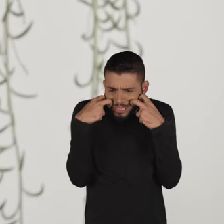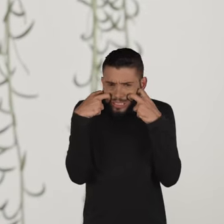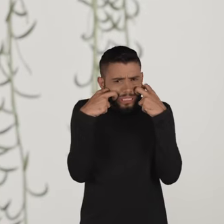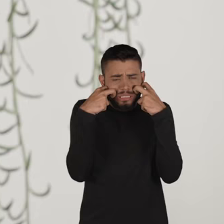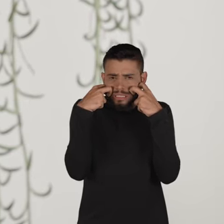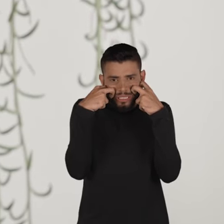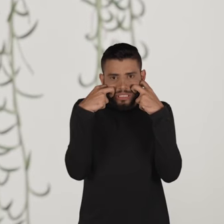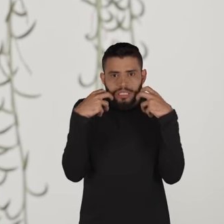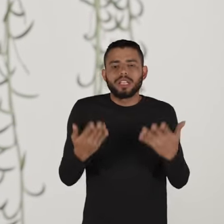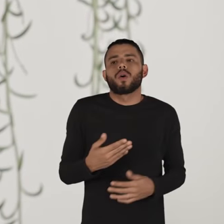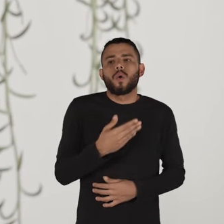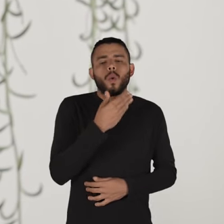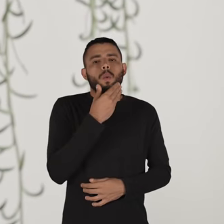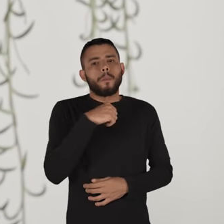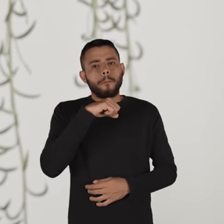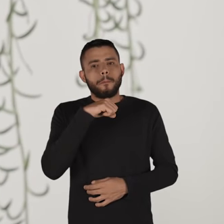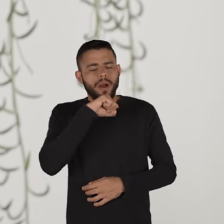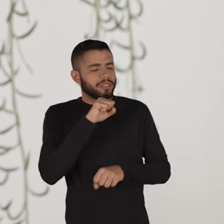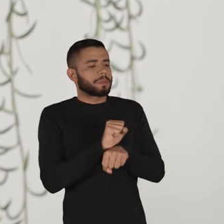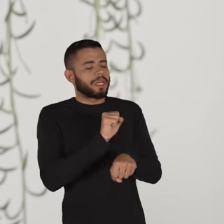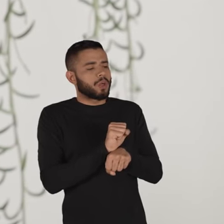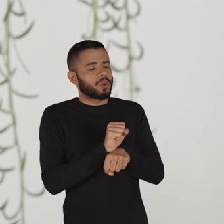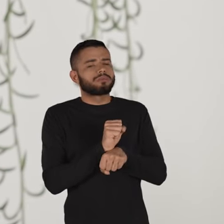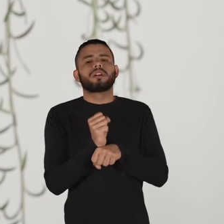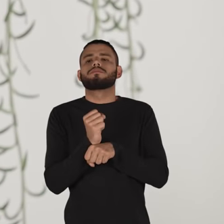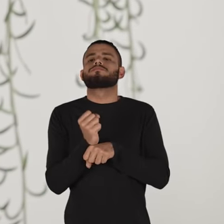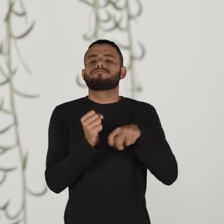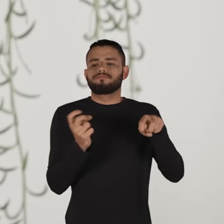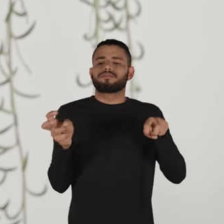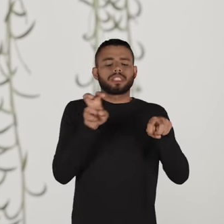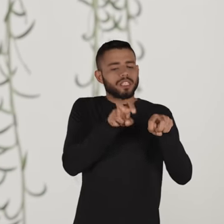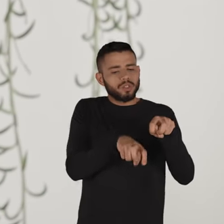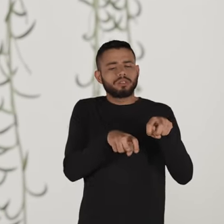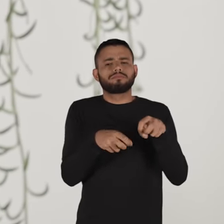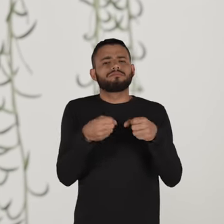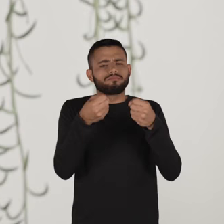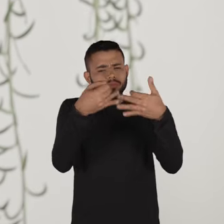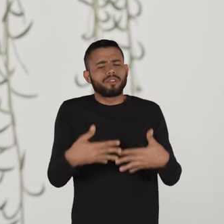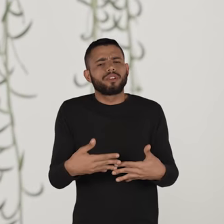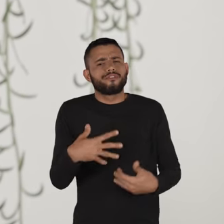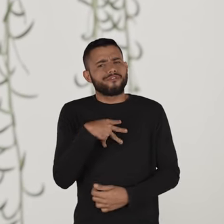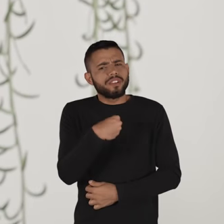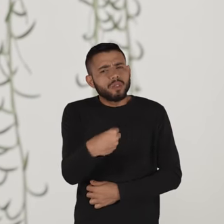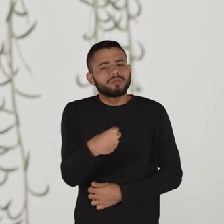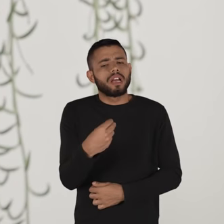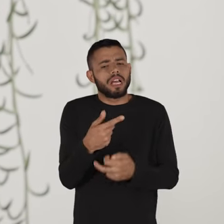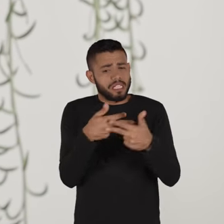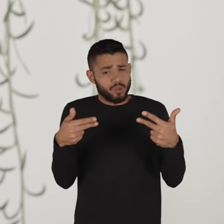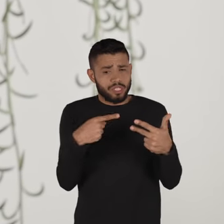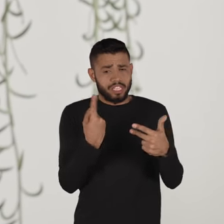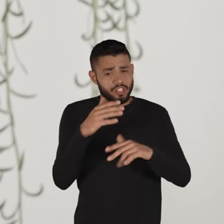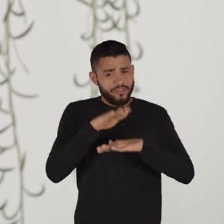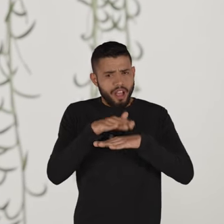mim. E ele deu um tempo, aí ele voltou, sentou do lado da cama e falou Filho, normalmente essas